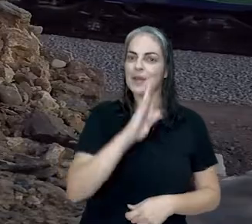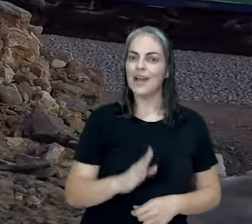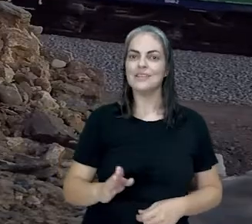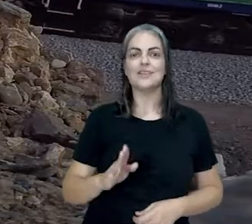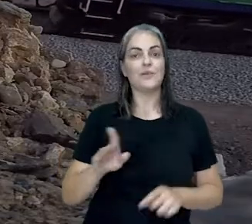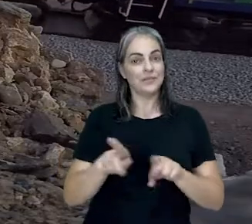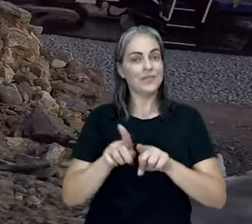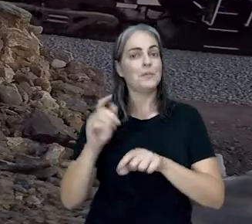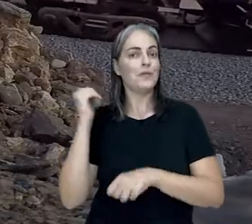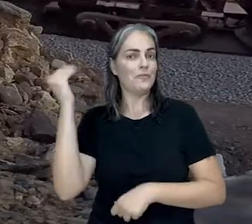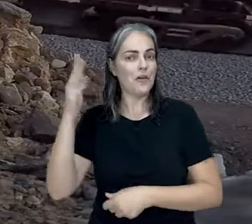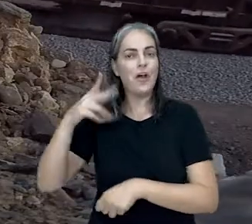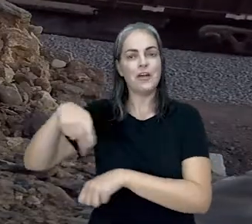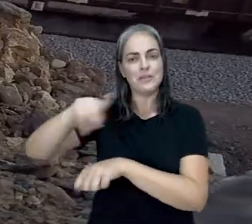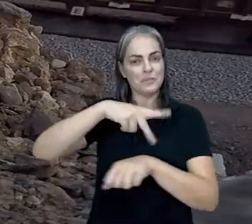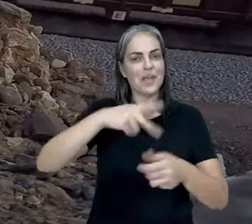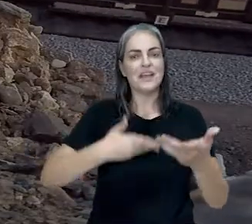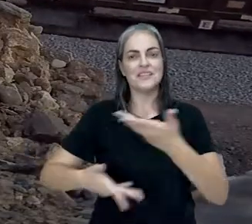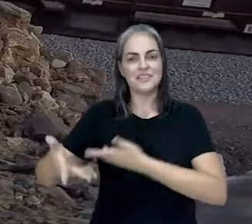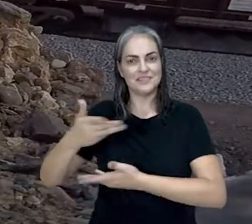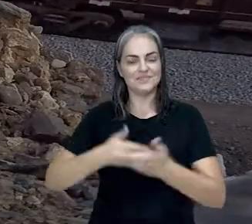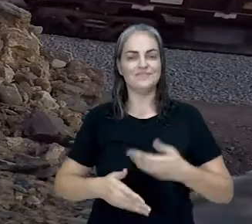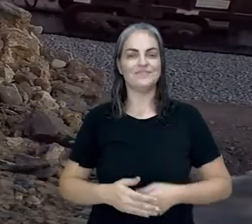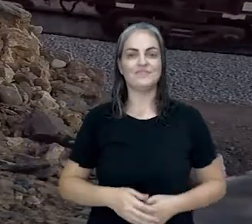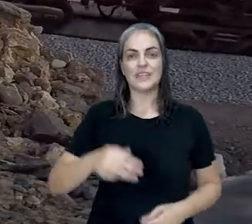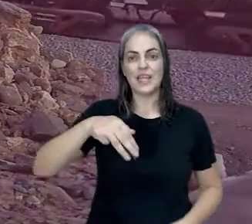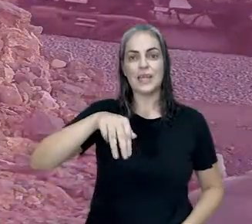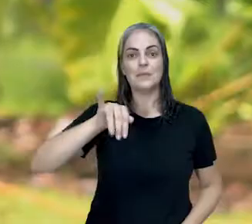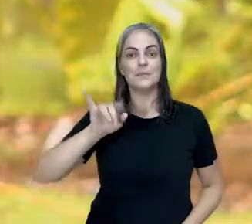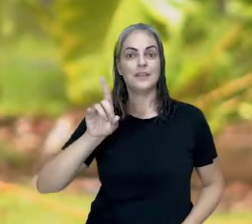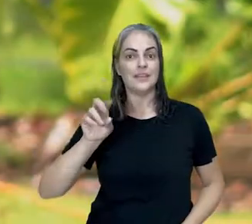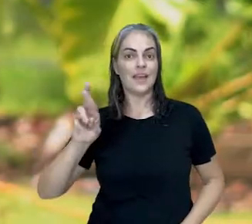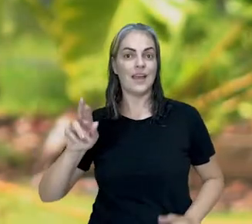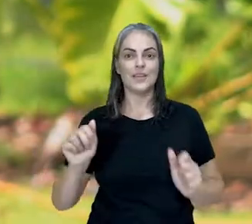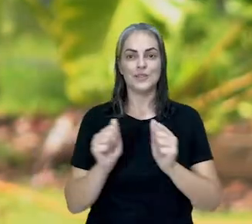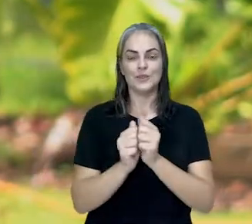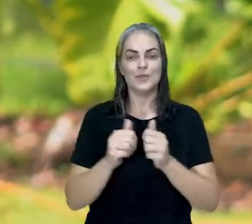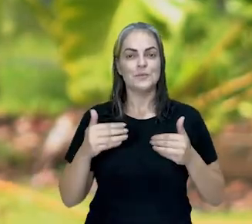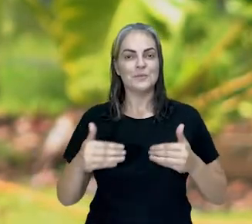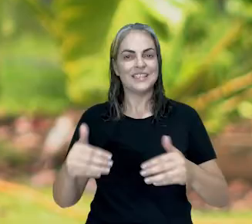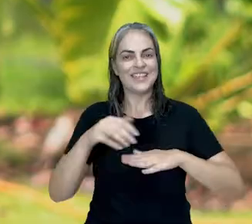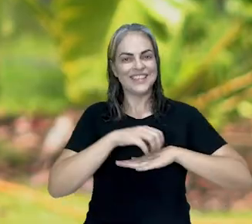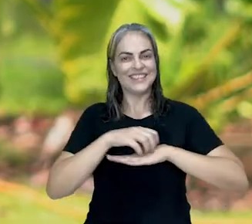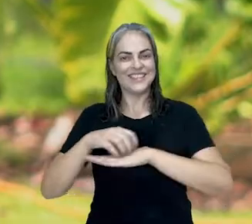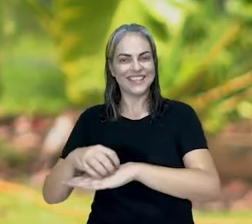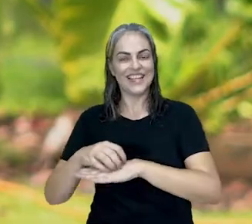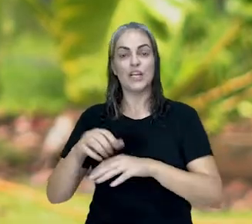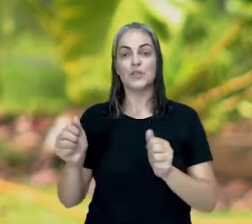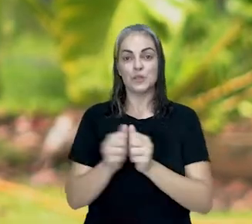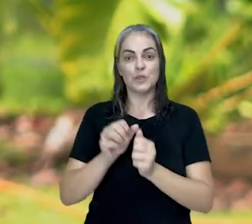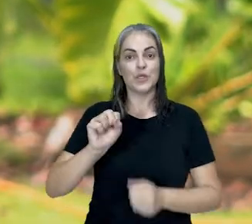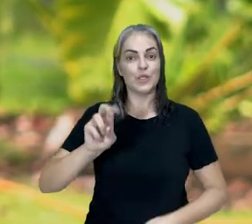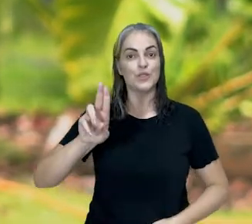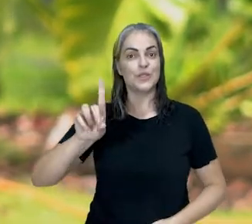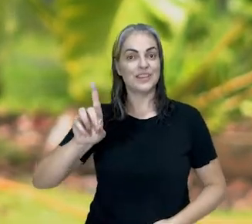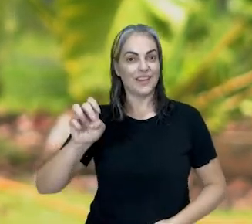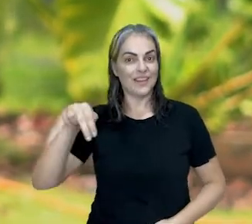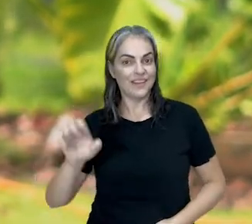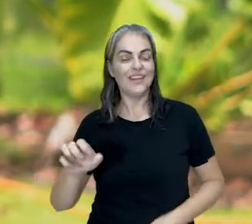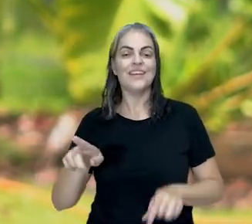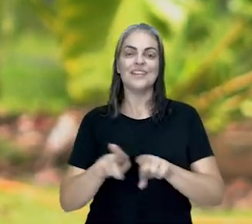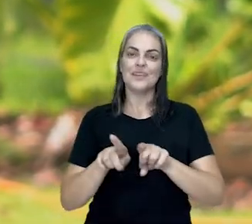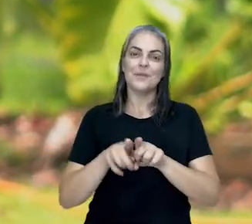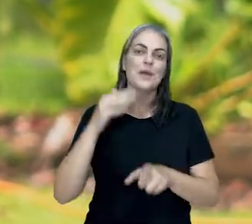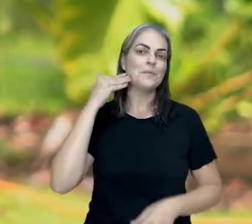aos mercados nacionais e internacionais. Uma união do MIDR com o Ministério dos Transportes,